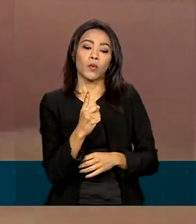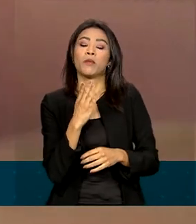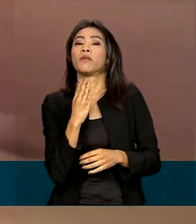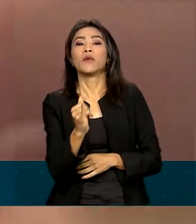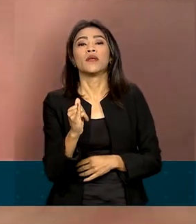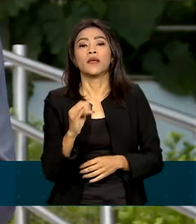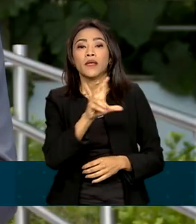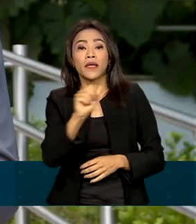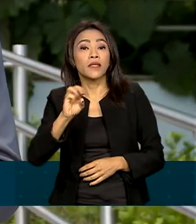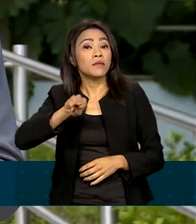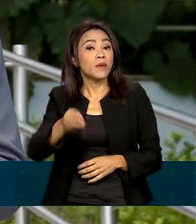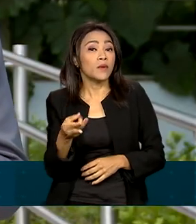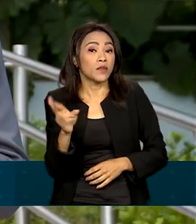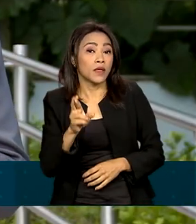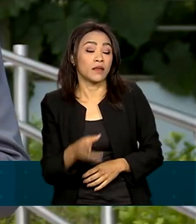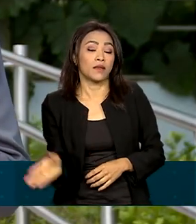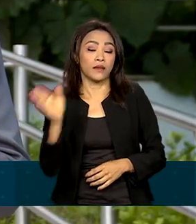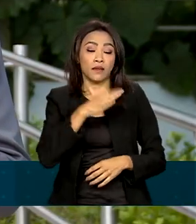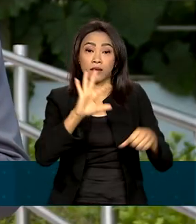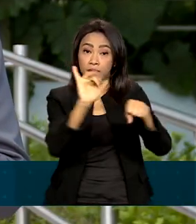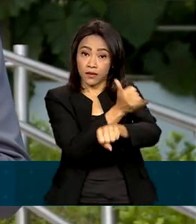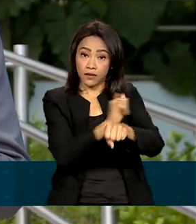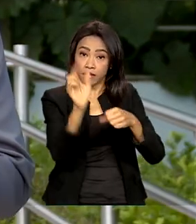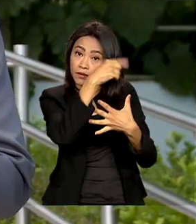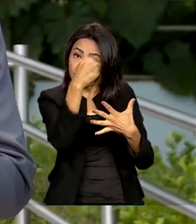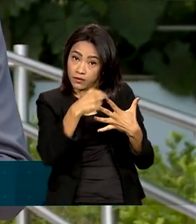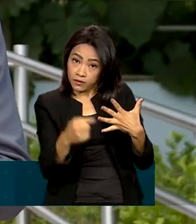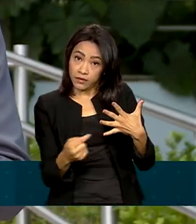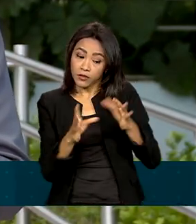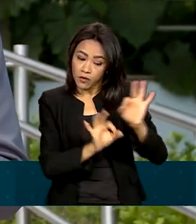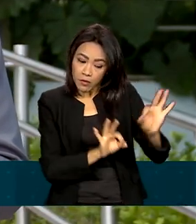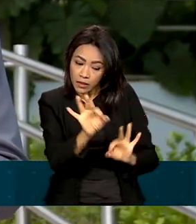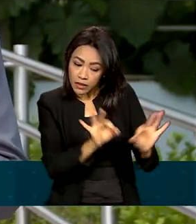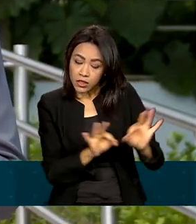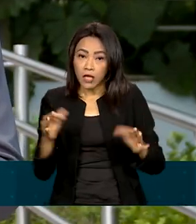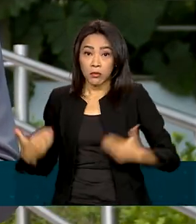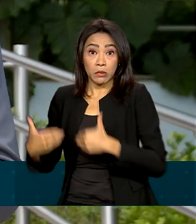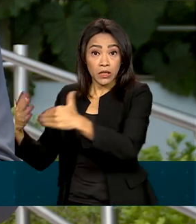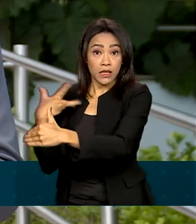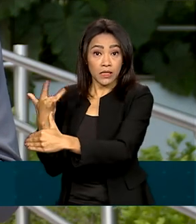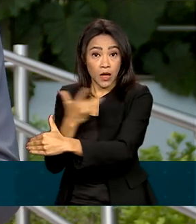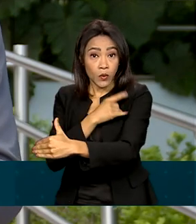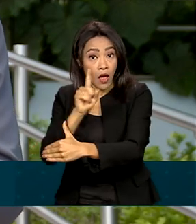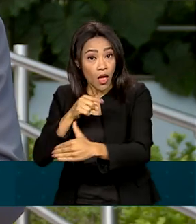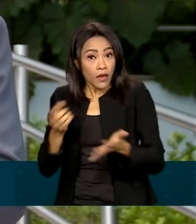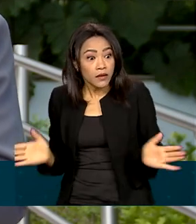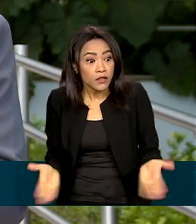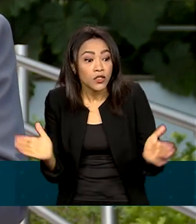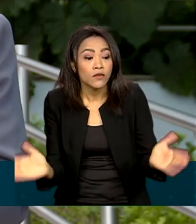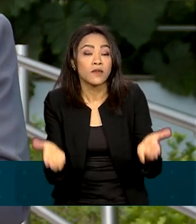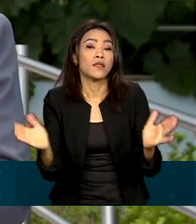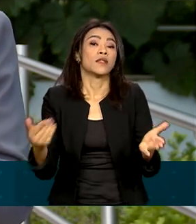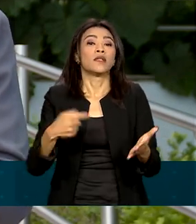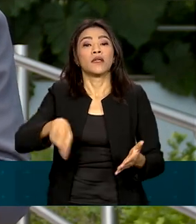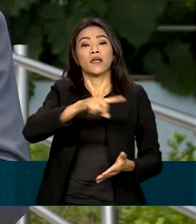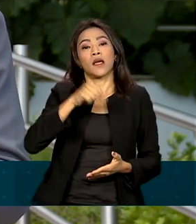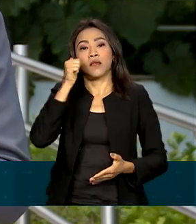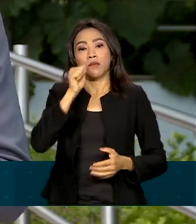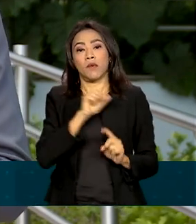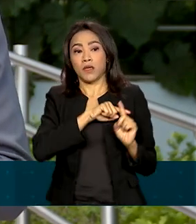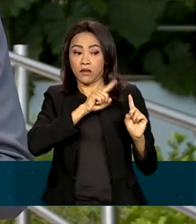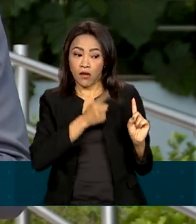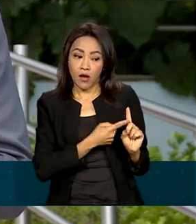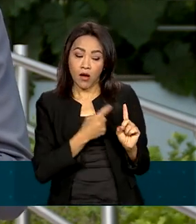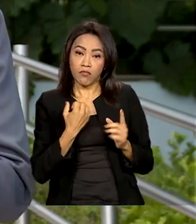de reais. Entre as ações previstas pelo Ministério da Saúde estão o incentivo ao pré-natal e ao aleitamento materno, além de